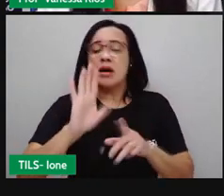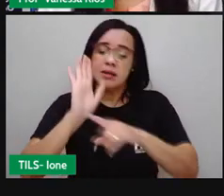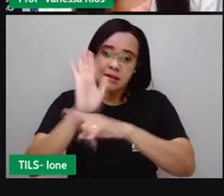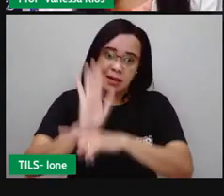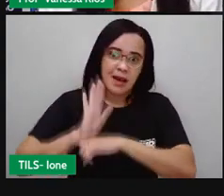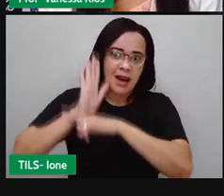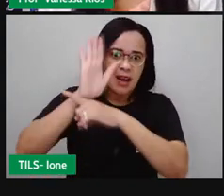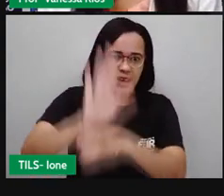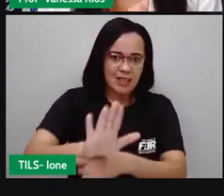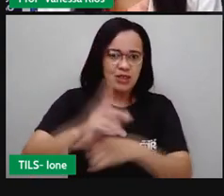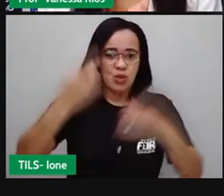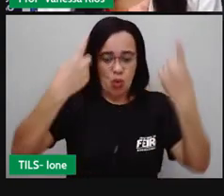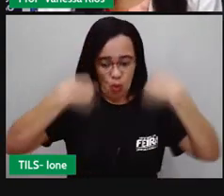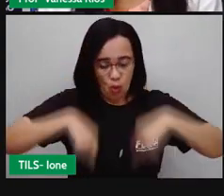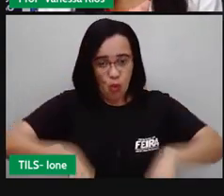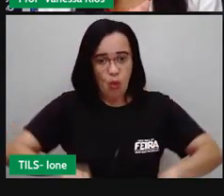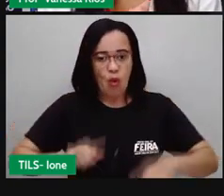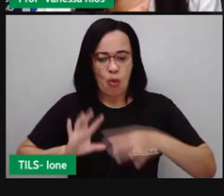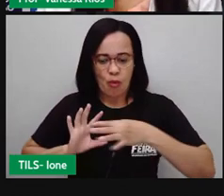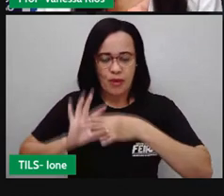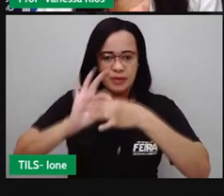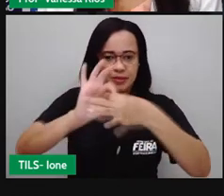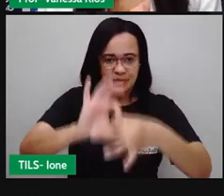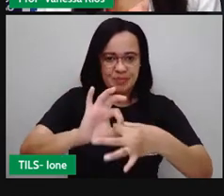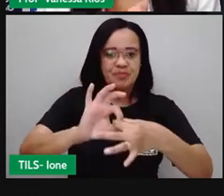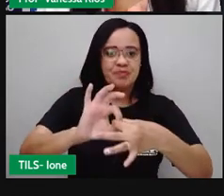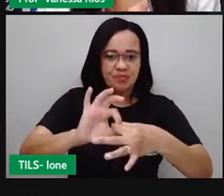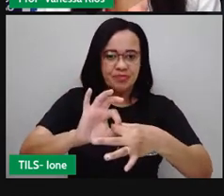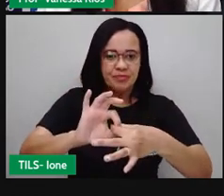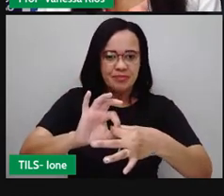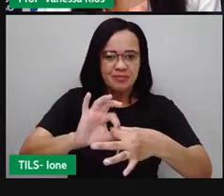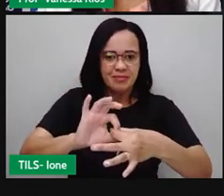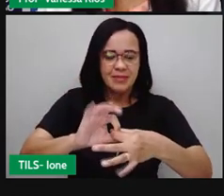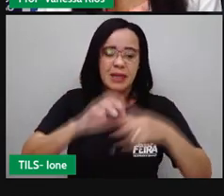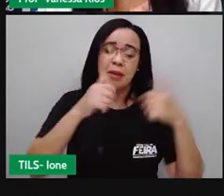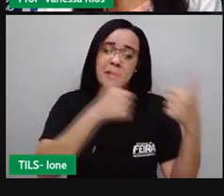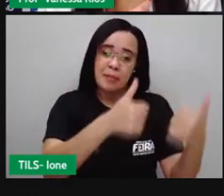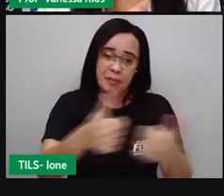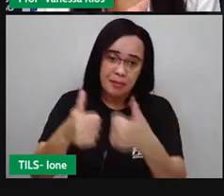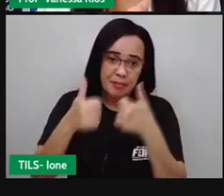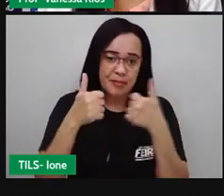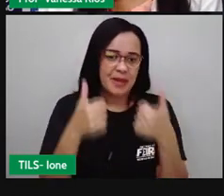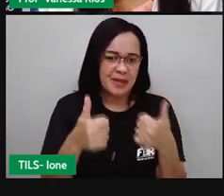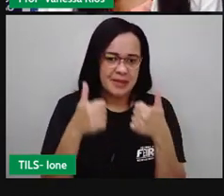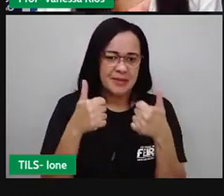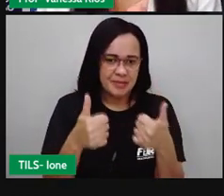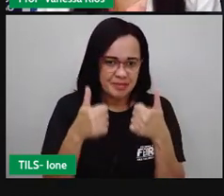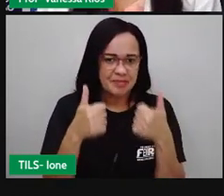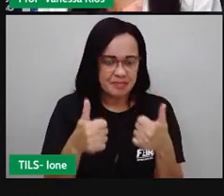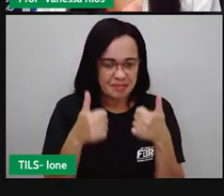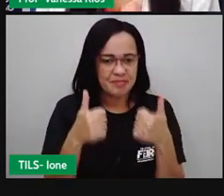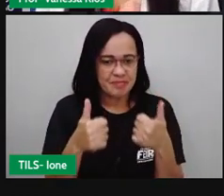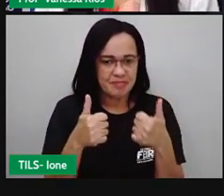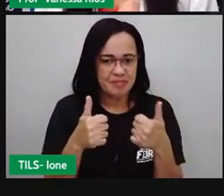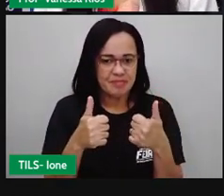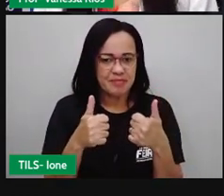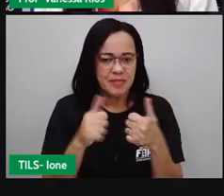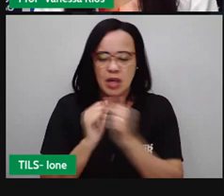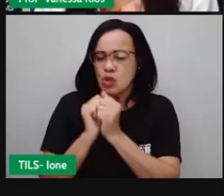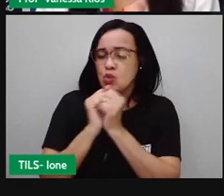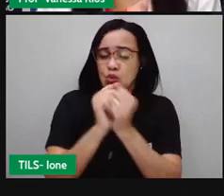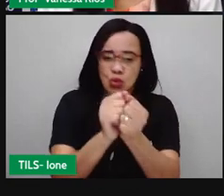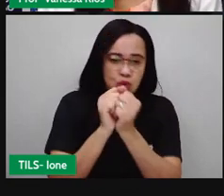interligam, né? Eles se juntam para que o nosso corpo ali funcione como um todo. Nosso corpo tem